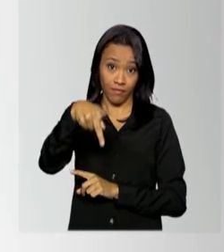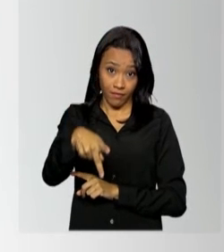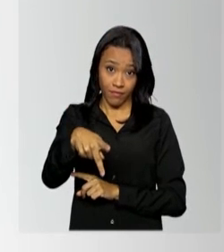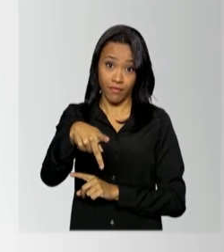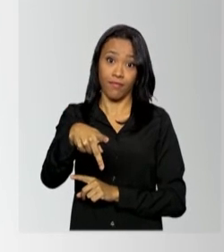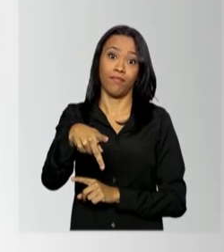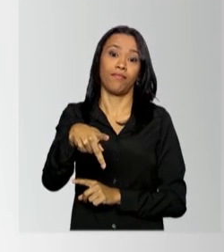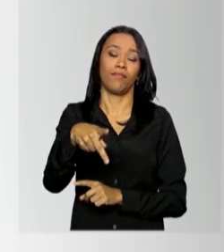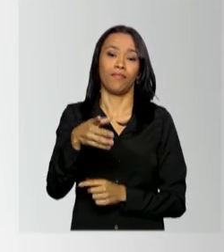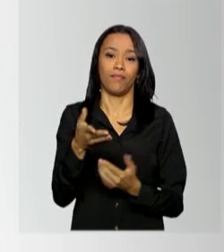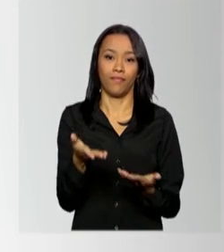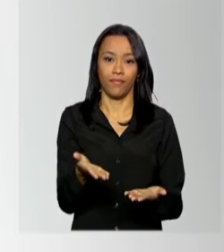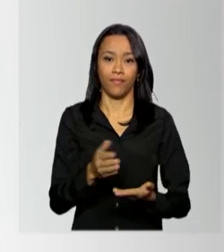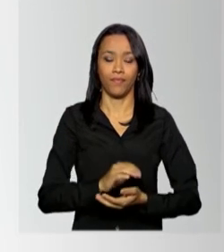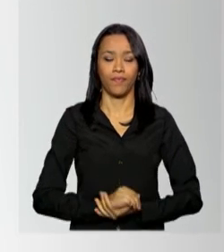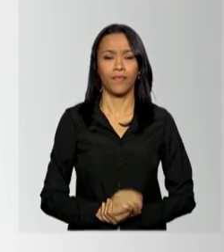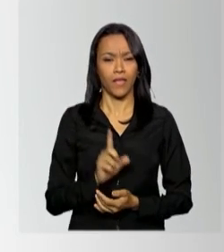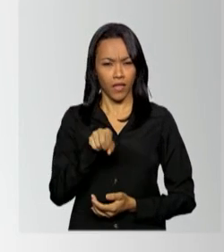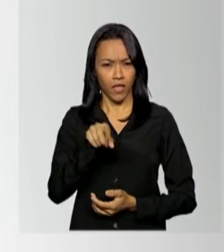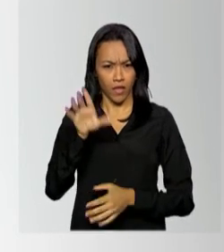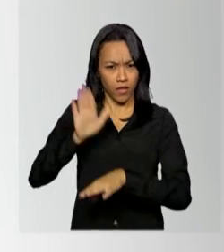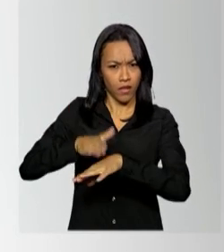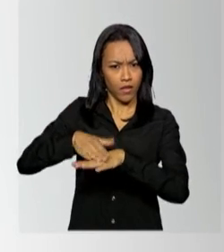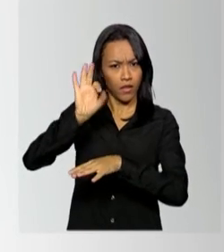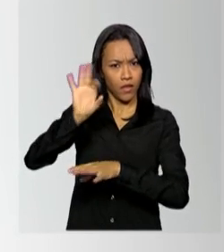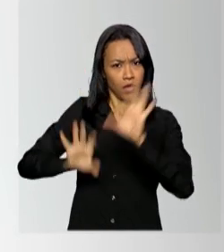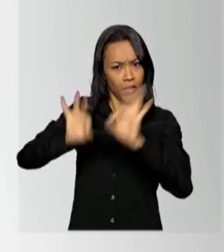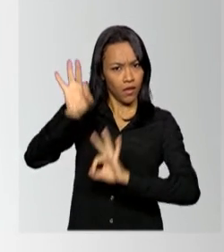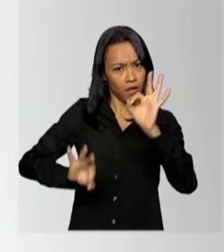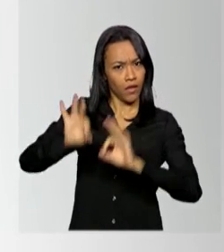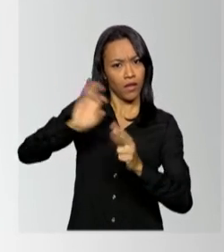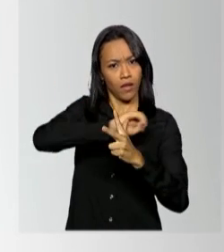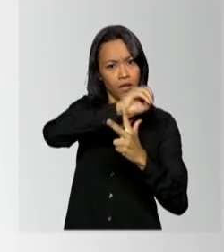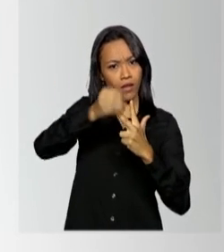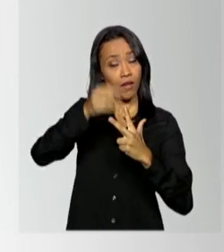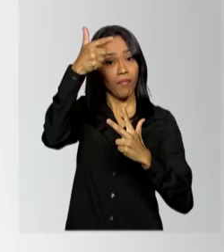Anísio Teixeira, o INEP, que realiza o Enem.